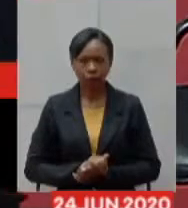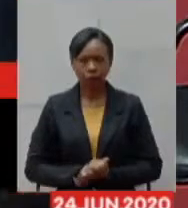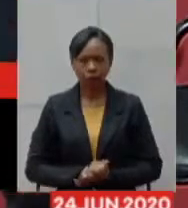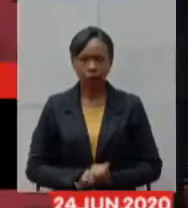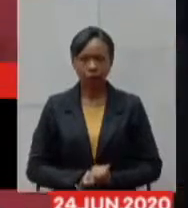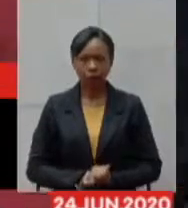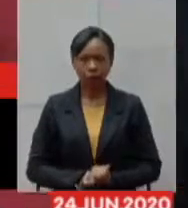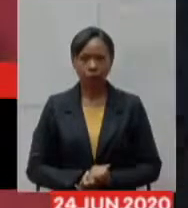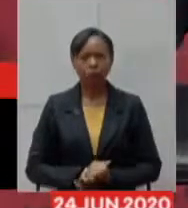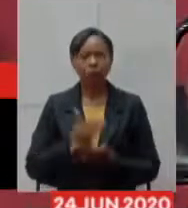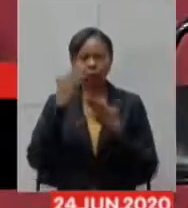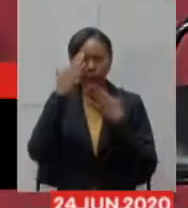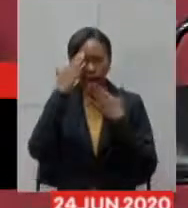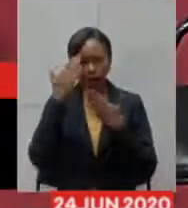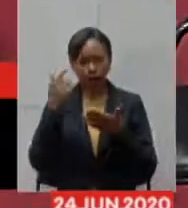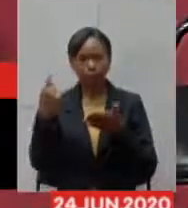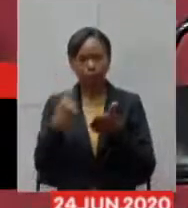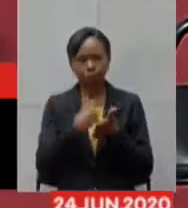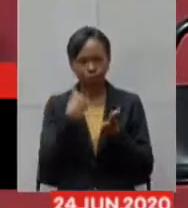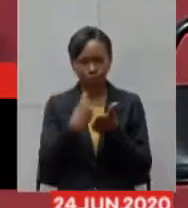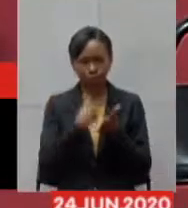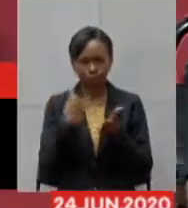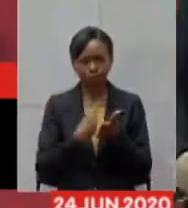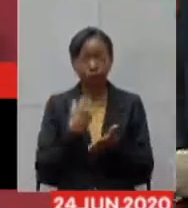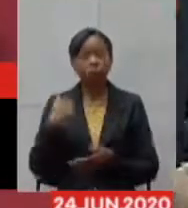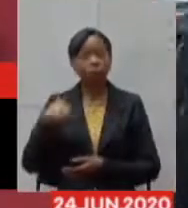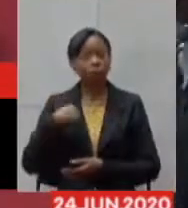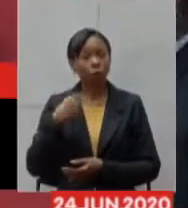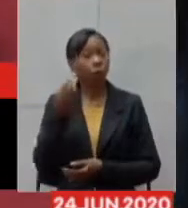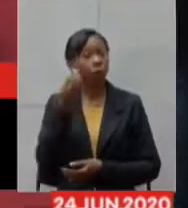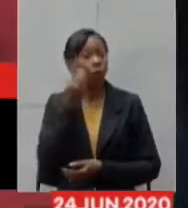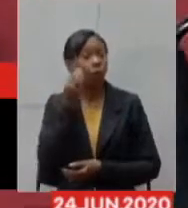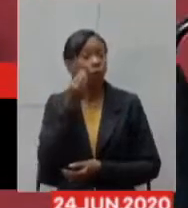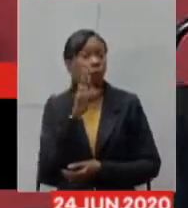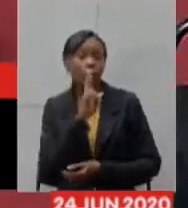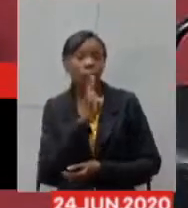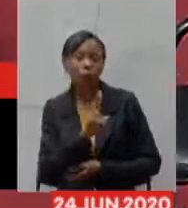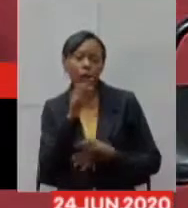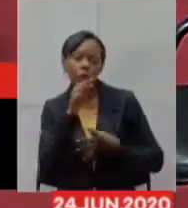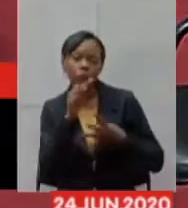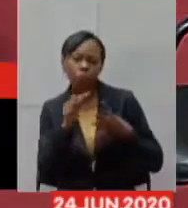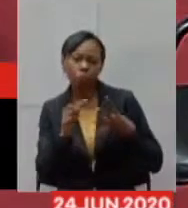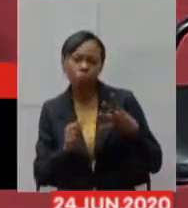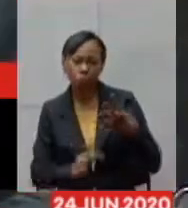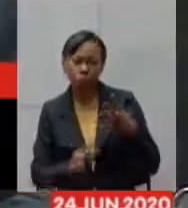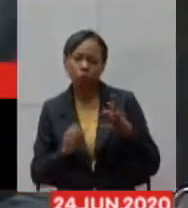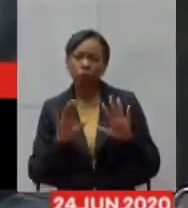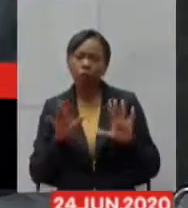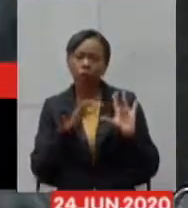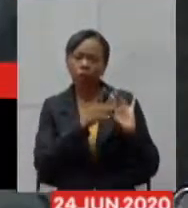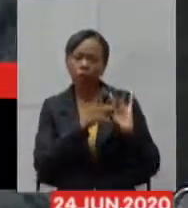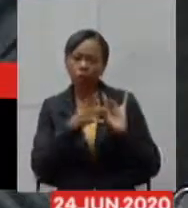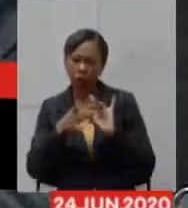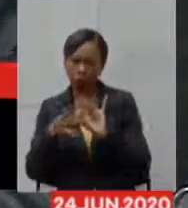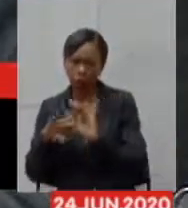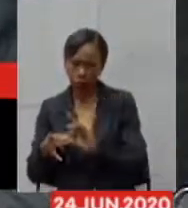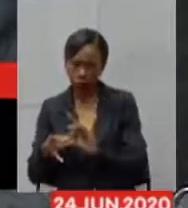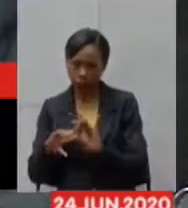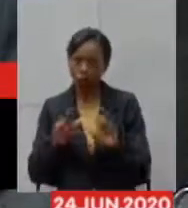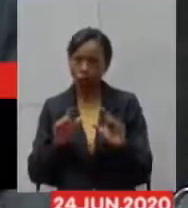obrigado pelas perguntas eu vou tentar aqui responder uma a uma e contextualizando o